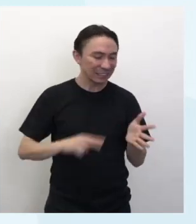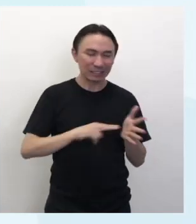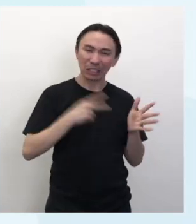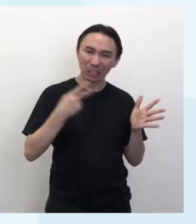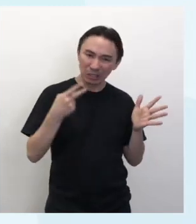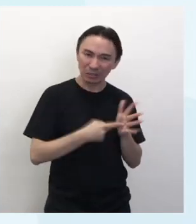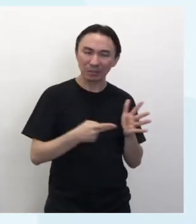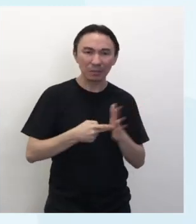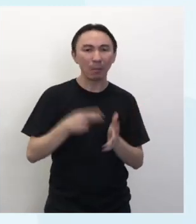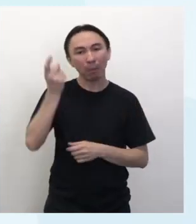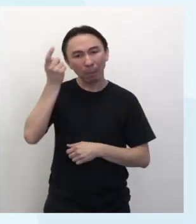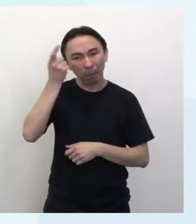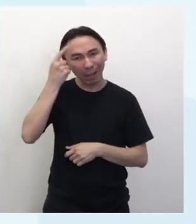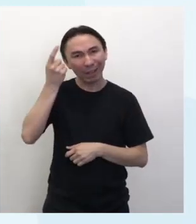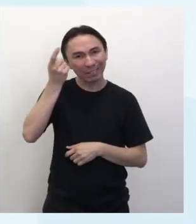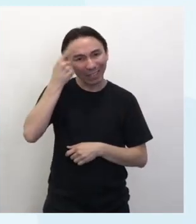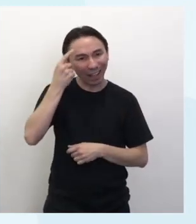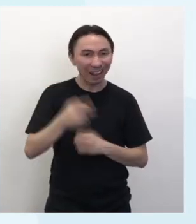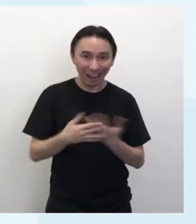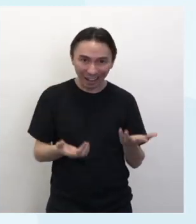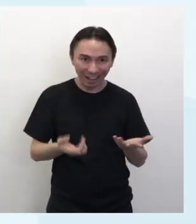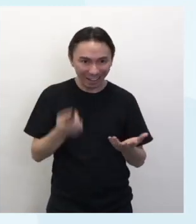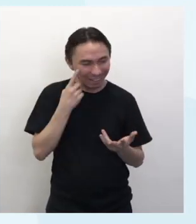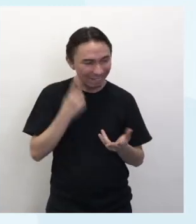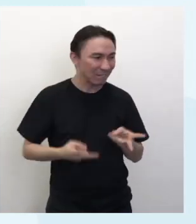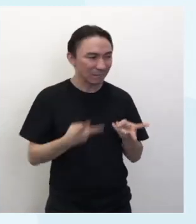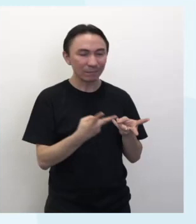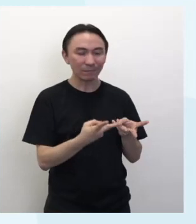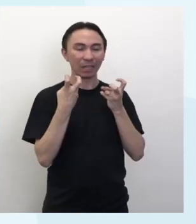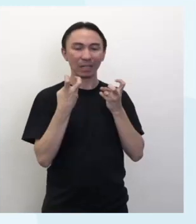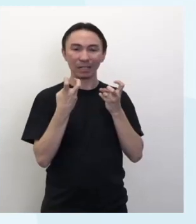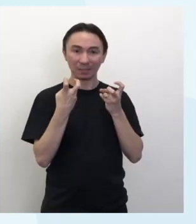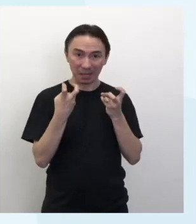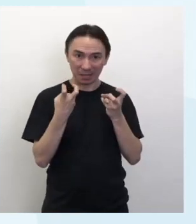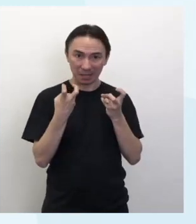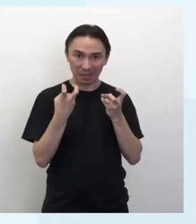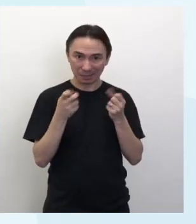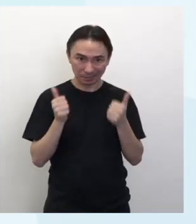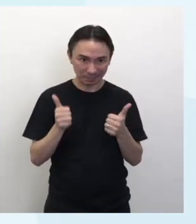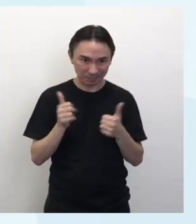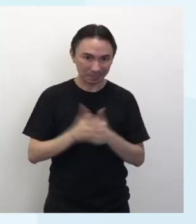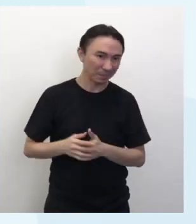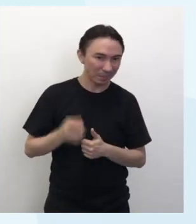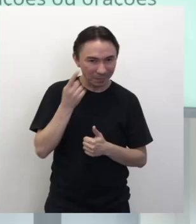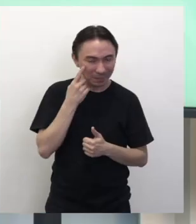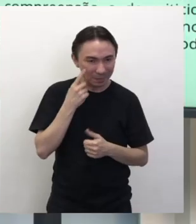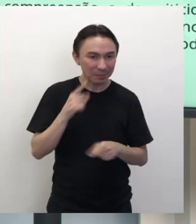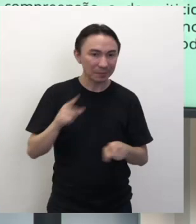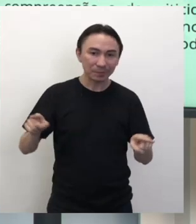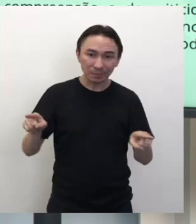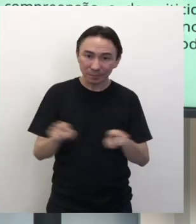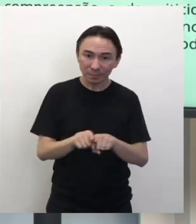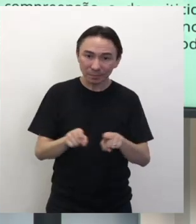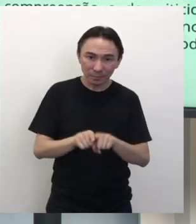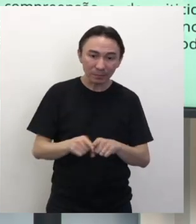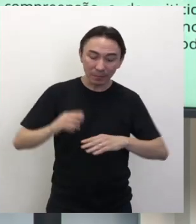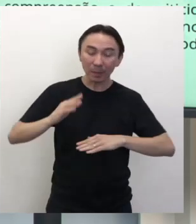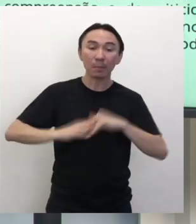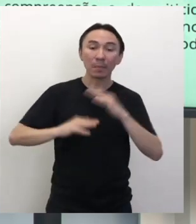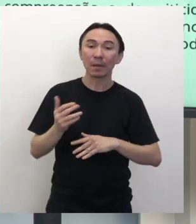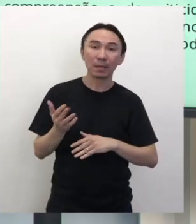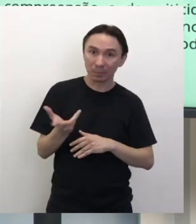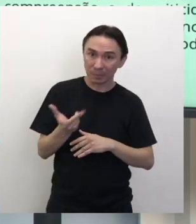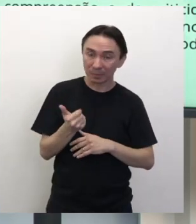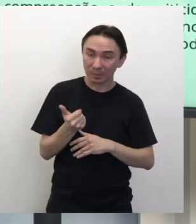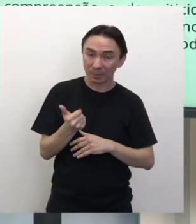mesmo, a conjunção sempre aparece nas nossas vidas, né? Então vamos à habilidade também do currículo, pra que